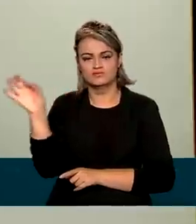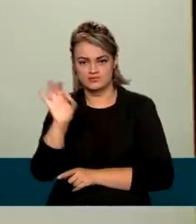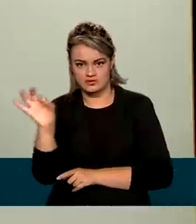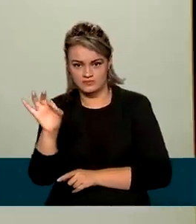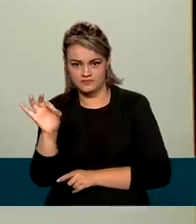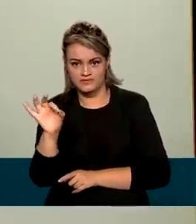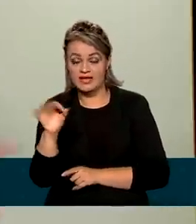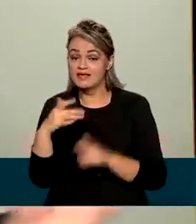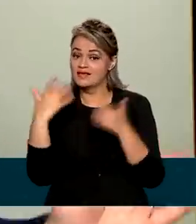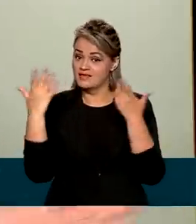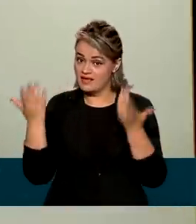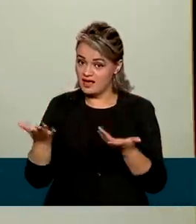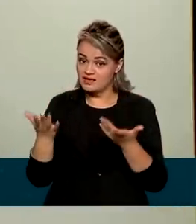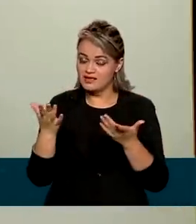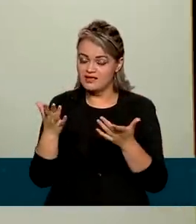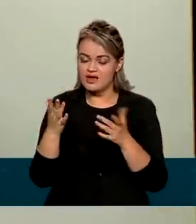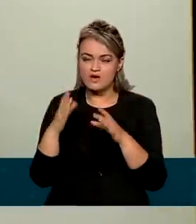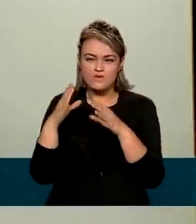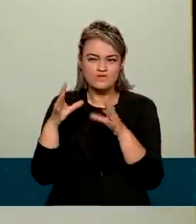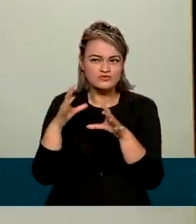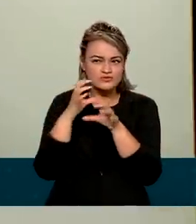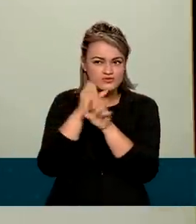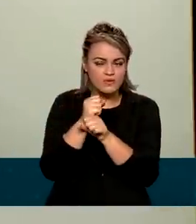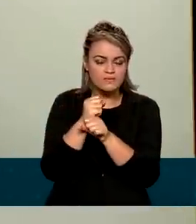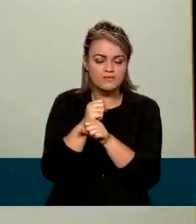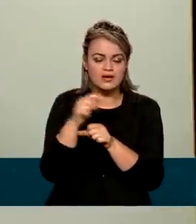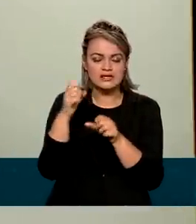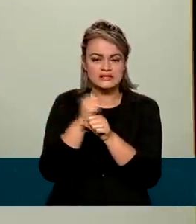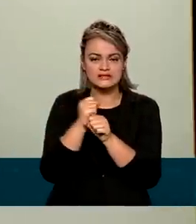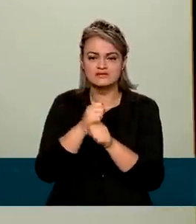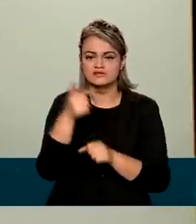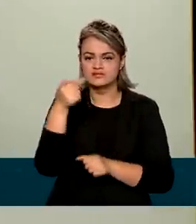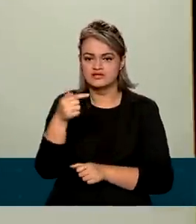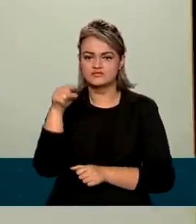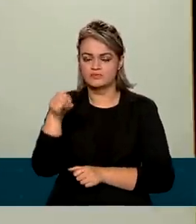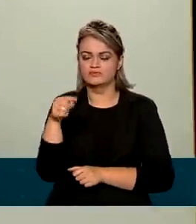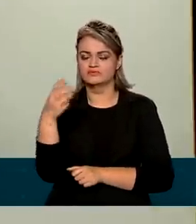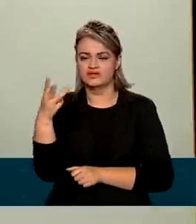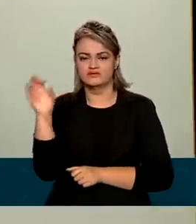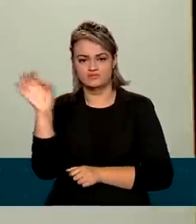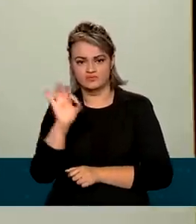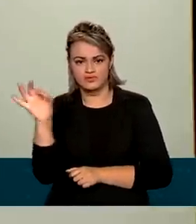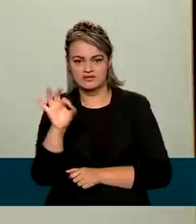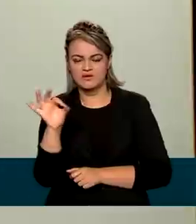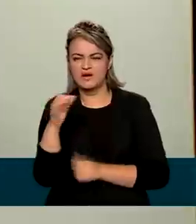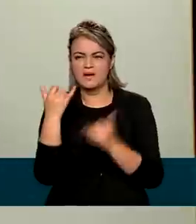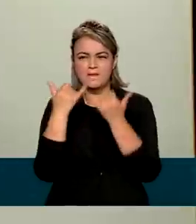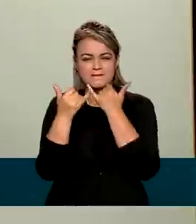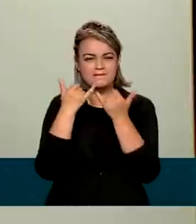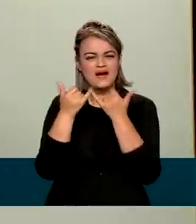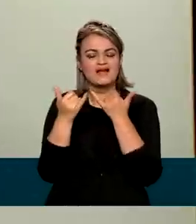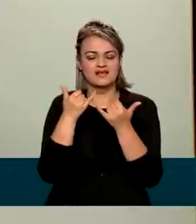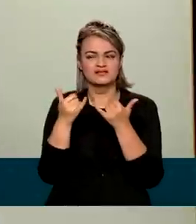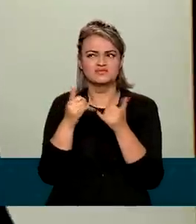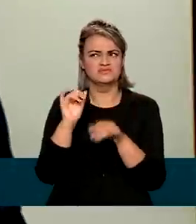,2%. Dessa forma, o acumulado do ano chega a 7,3%, o que é muito próximo das